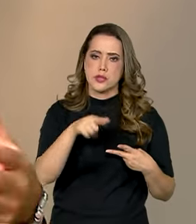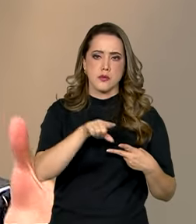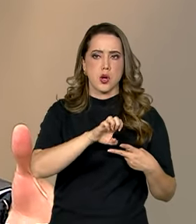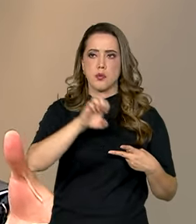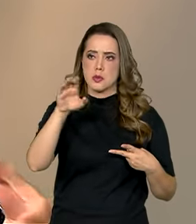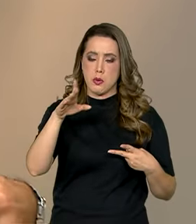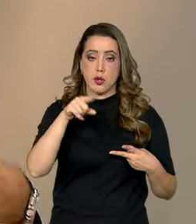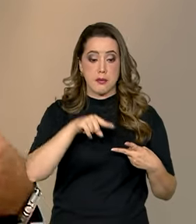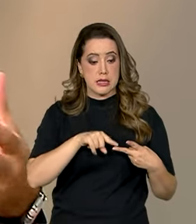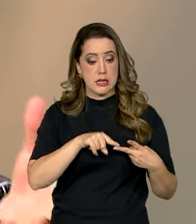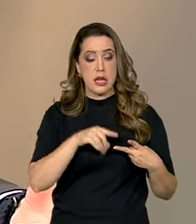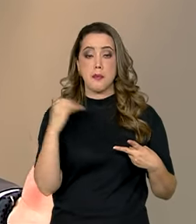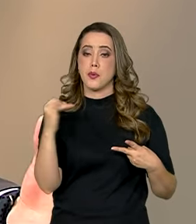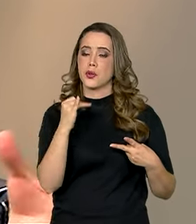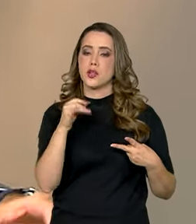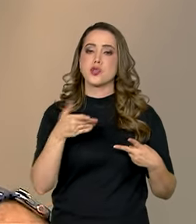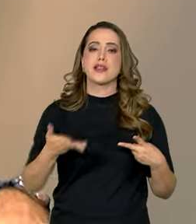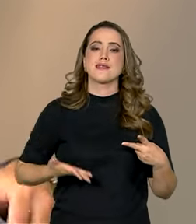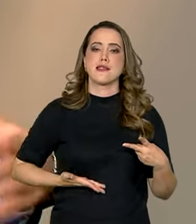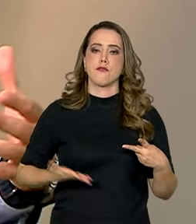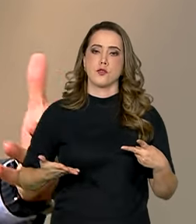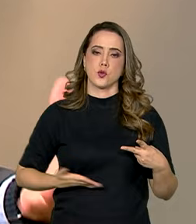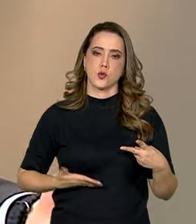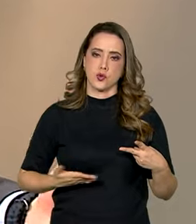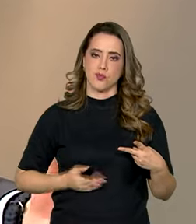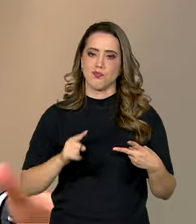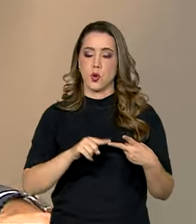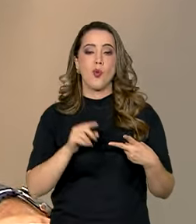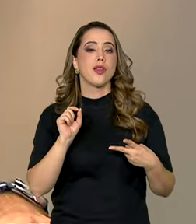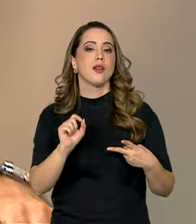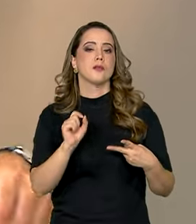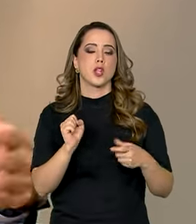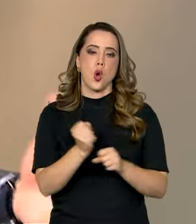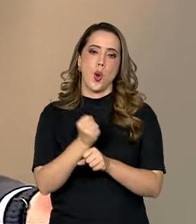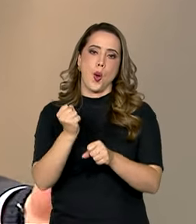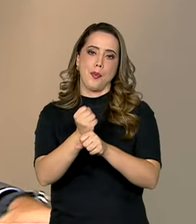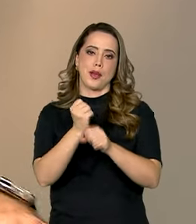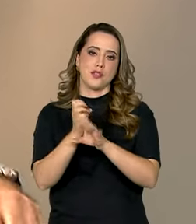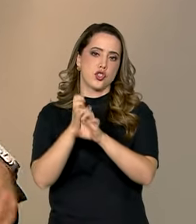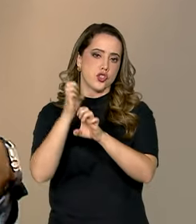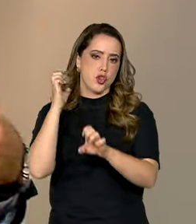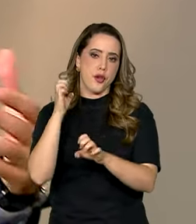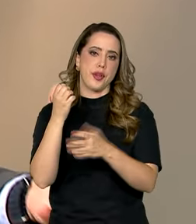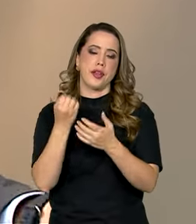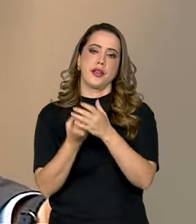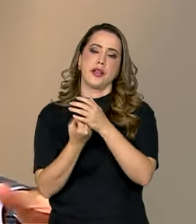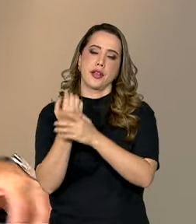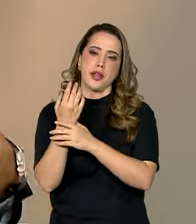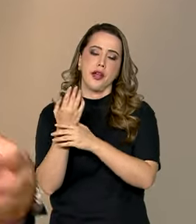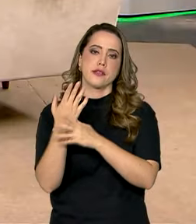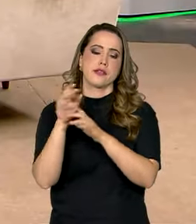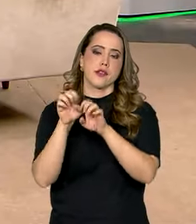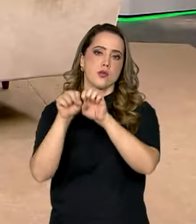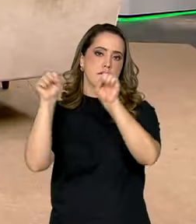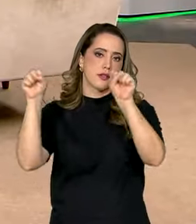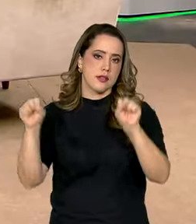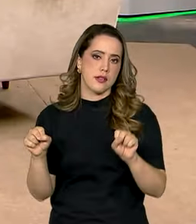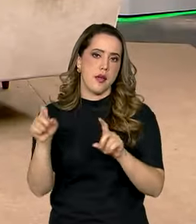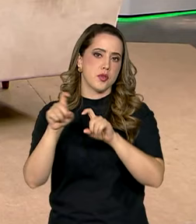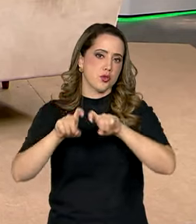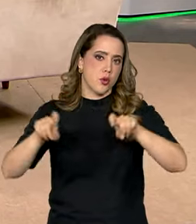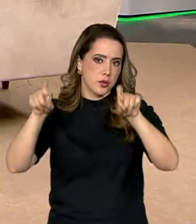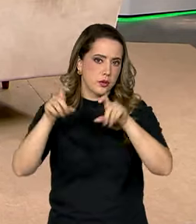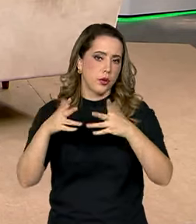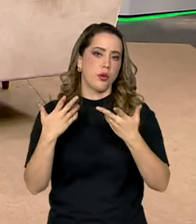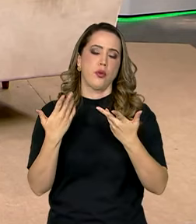uma economia importante, a economia de serviços. Então, você tem obras de engenharia, você tem software, você tem a parte de audiovisual, você tem uma economia de serviços muito